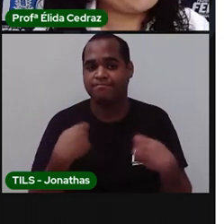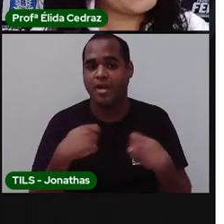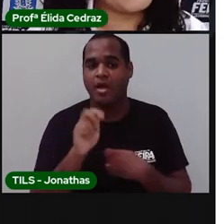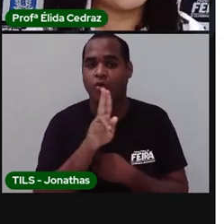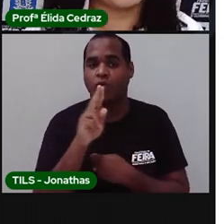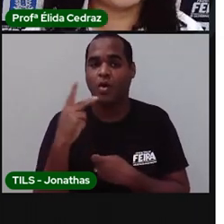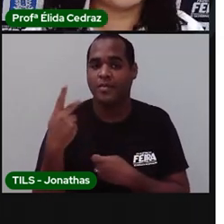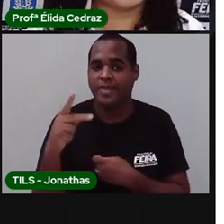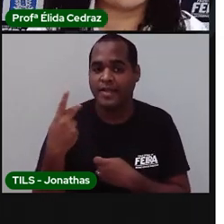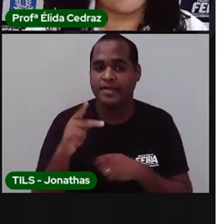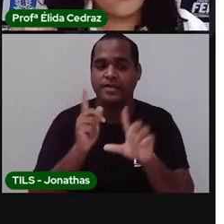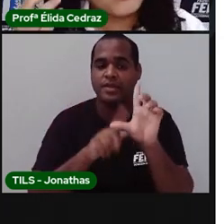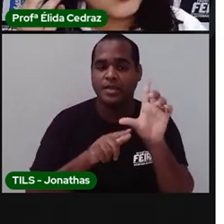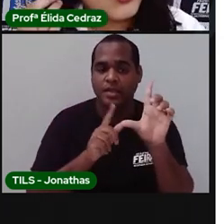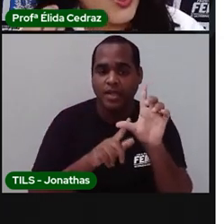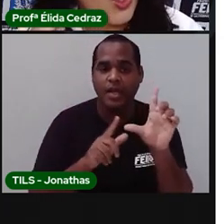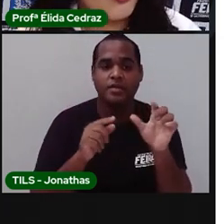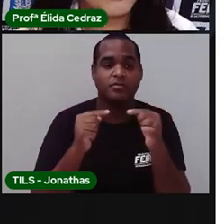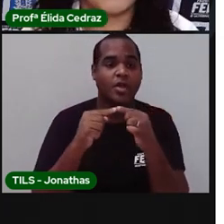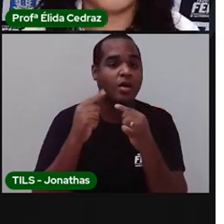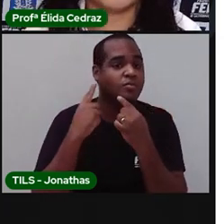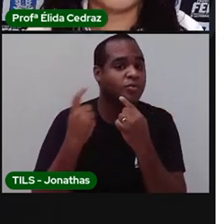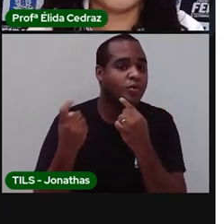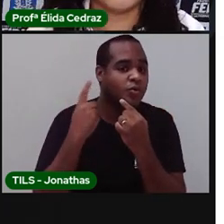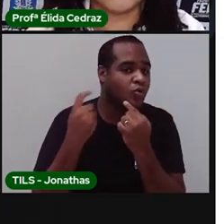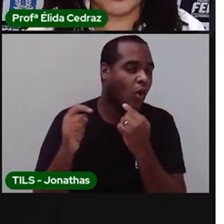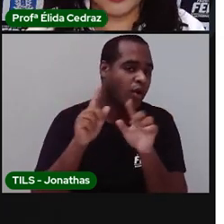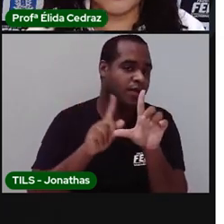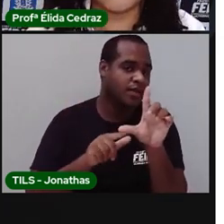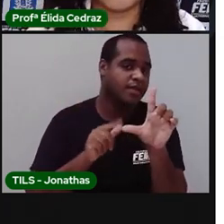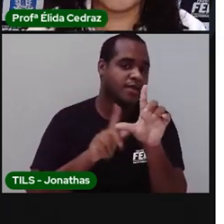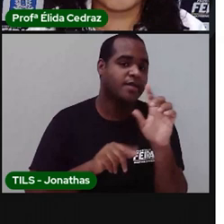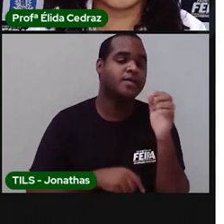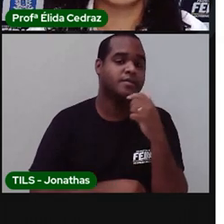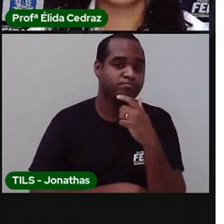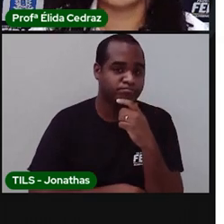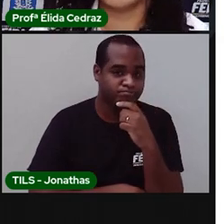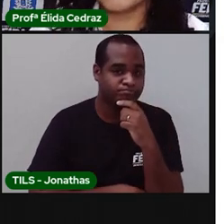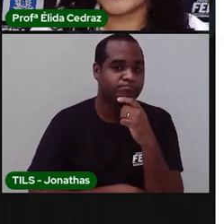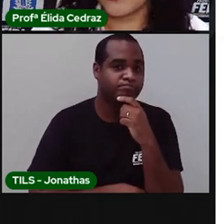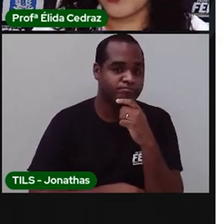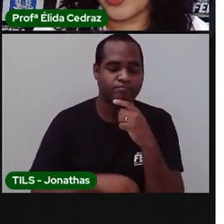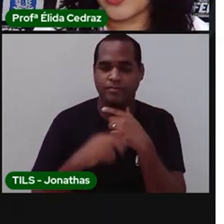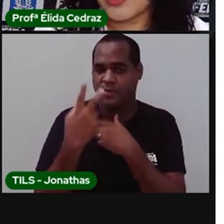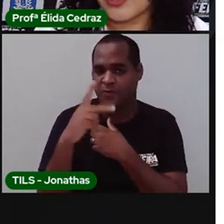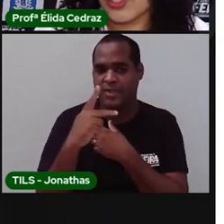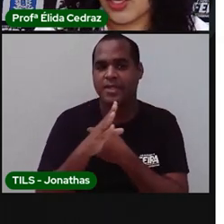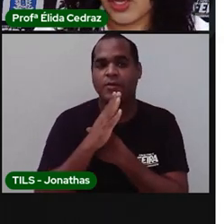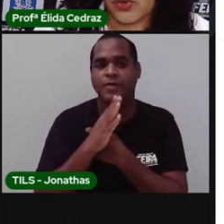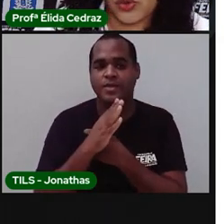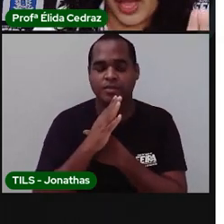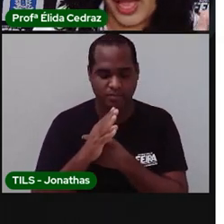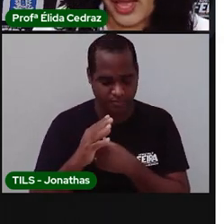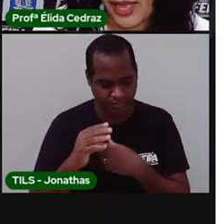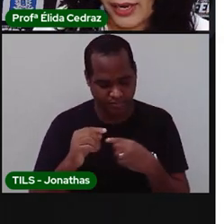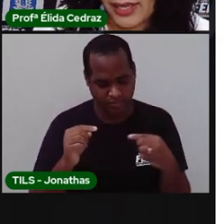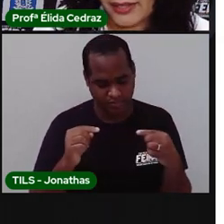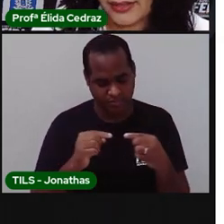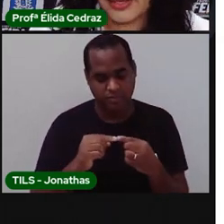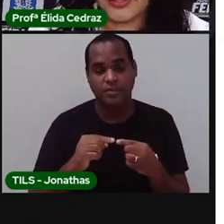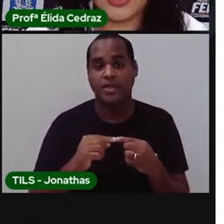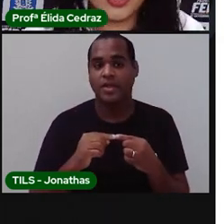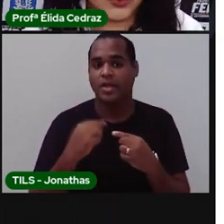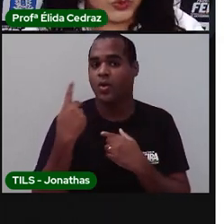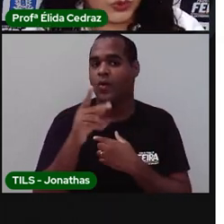nome da letrinha, o som da letrinha. Quando você conhece a